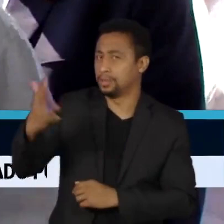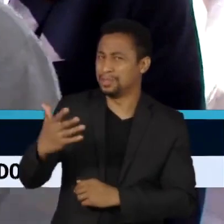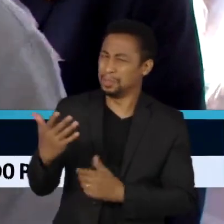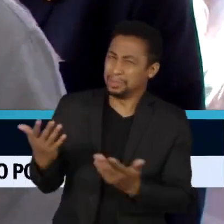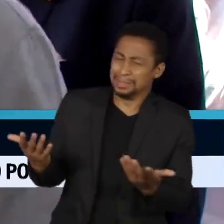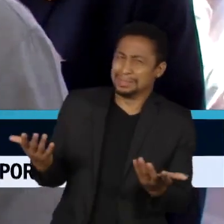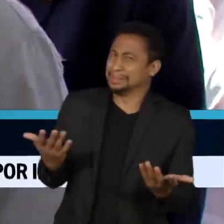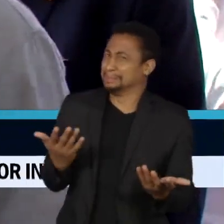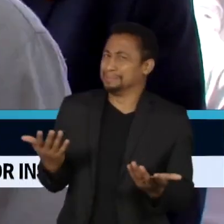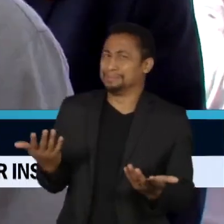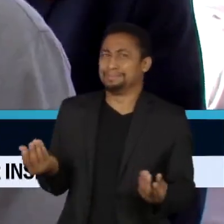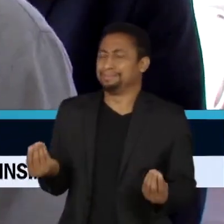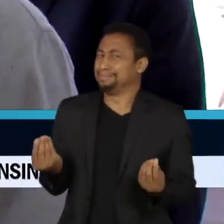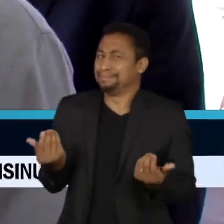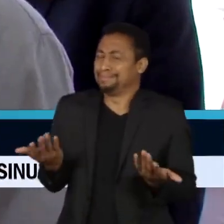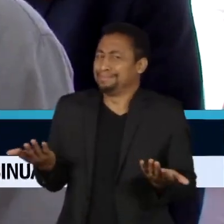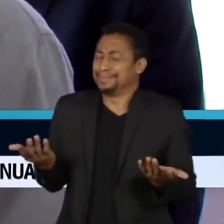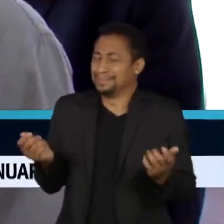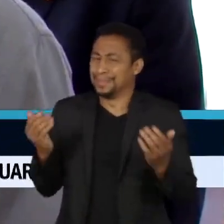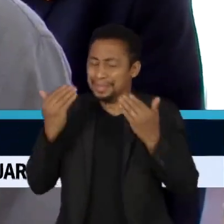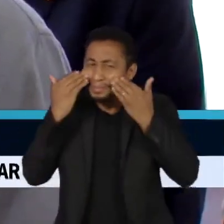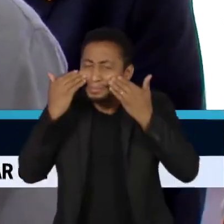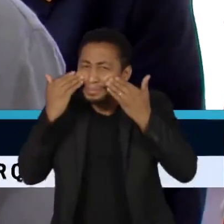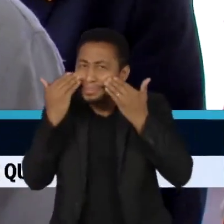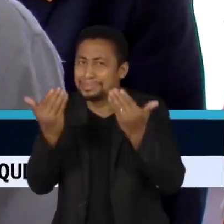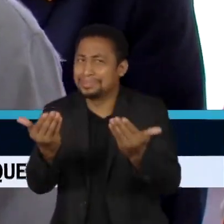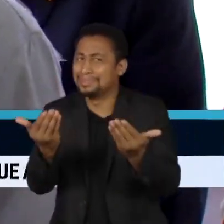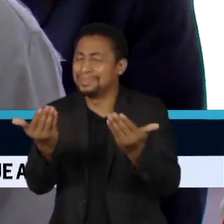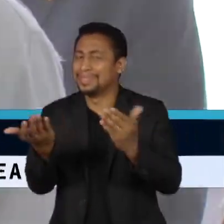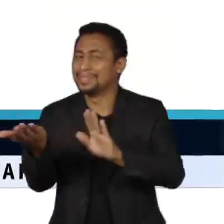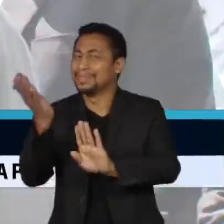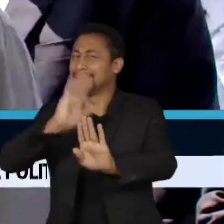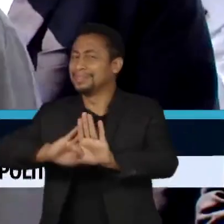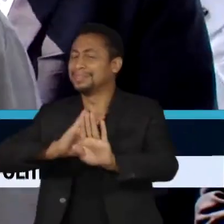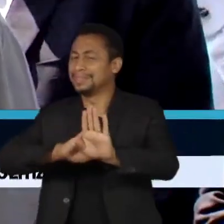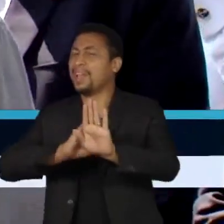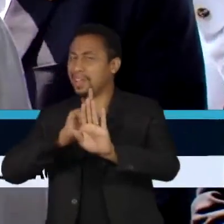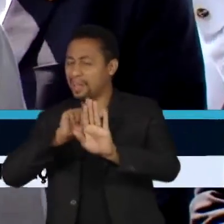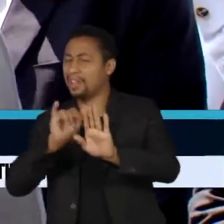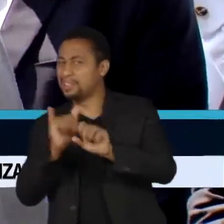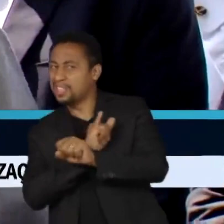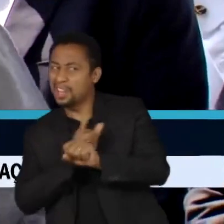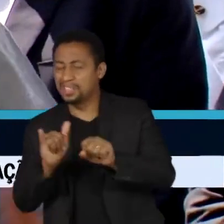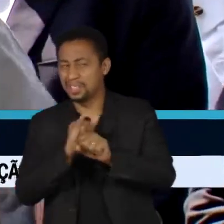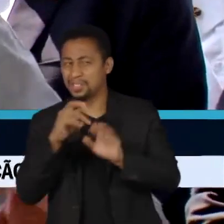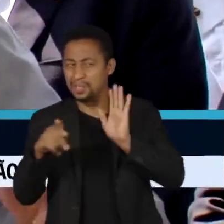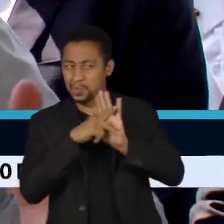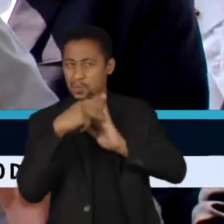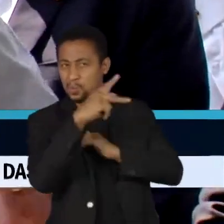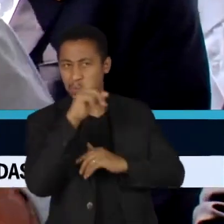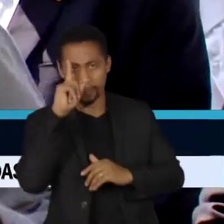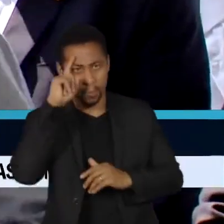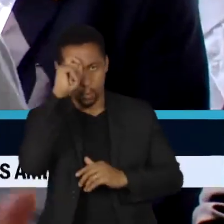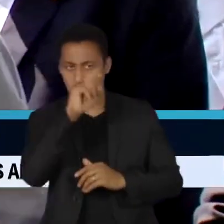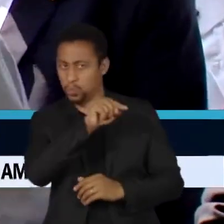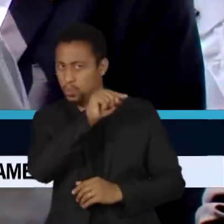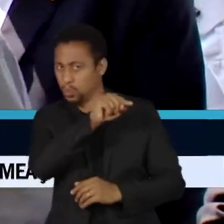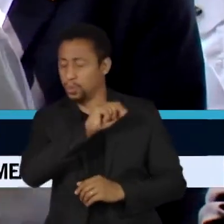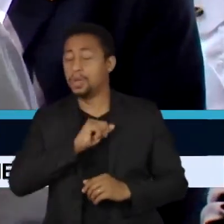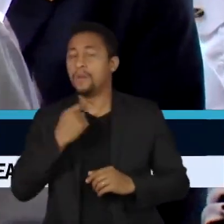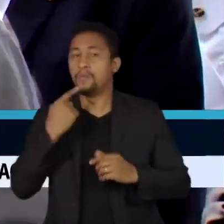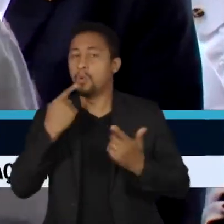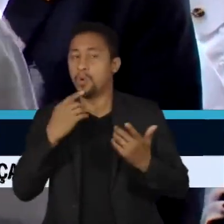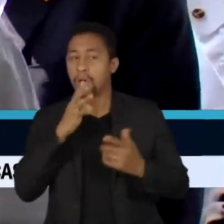É visível que é uma armação do Moro. Eu não vou ficar atacando ninguém sem ter